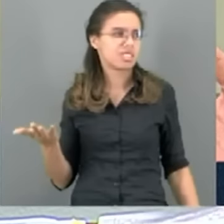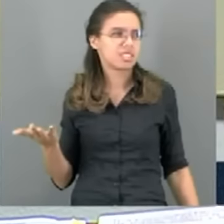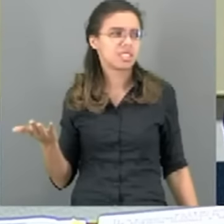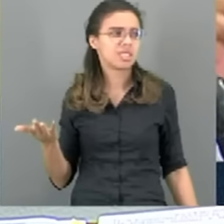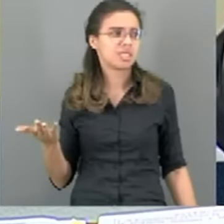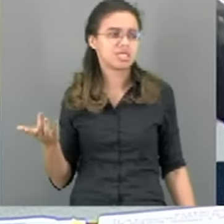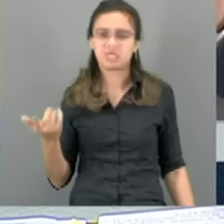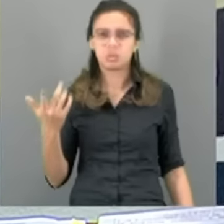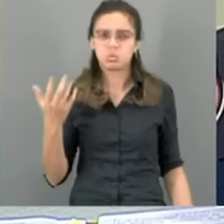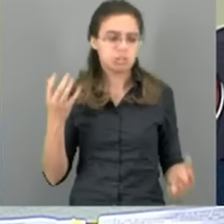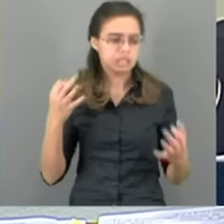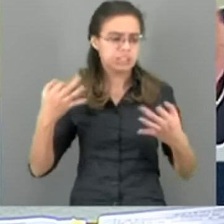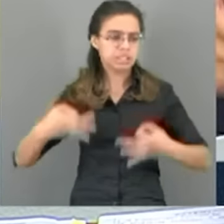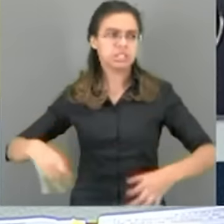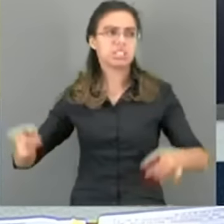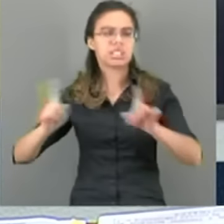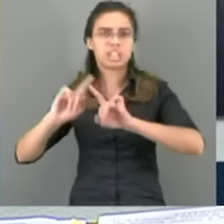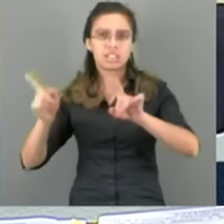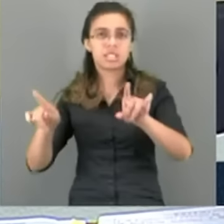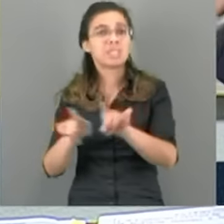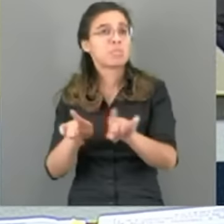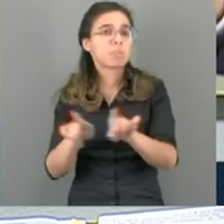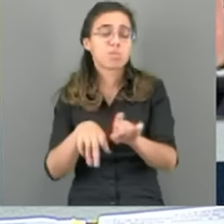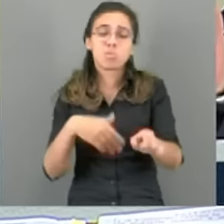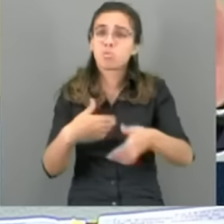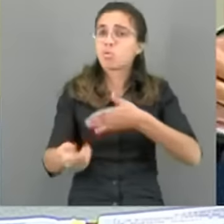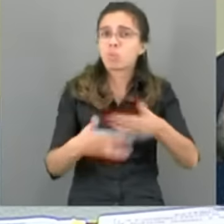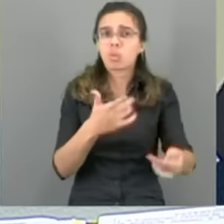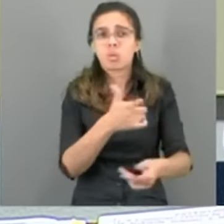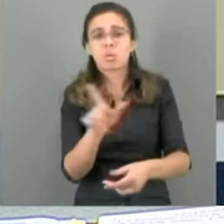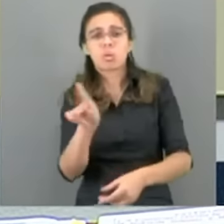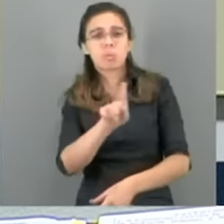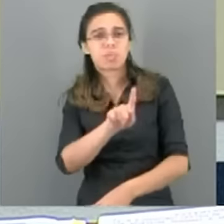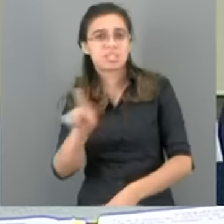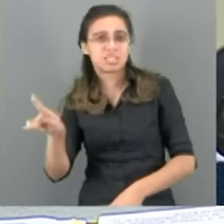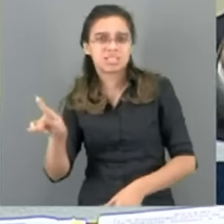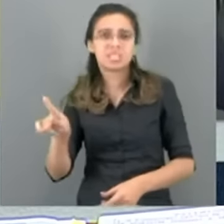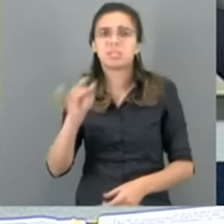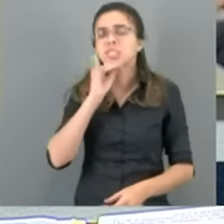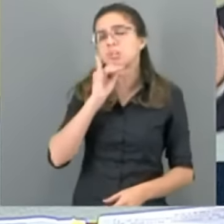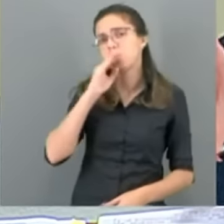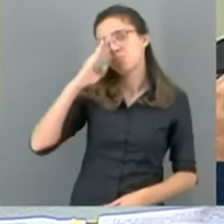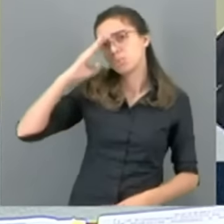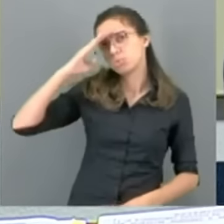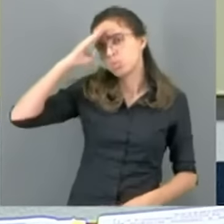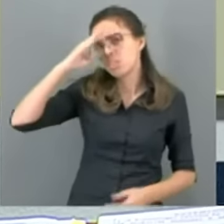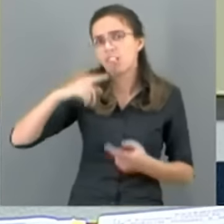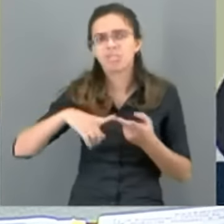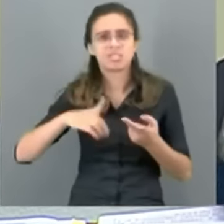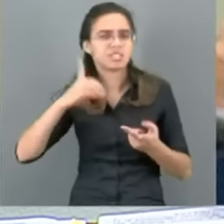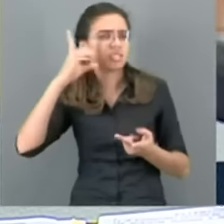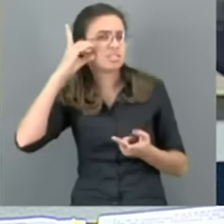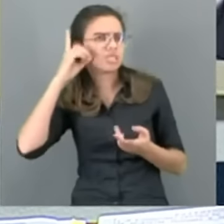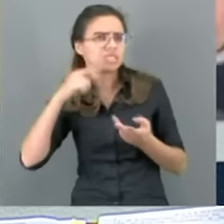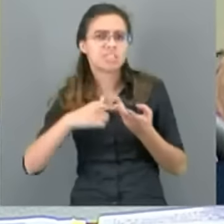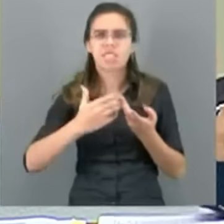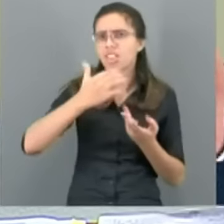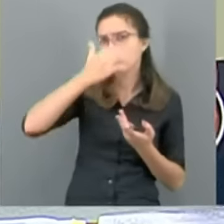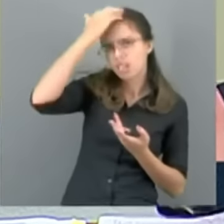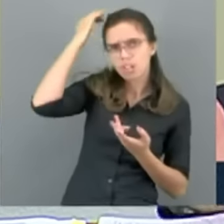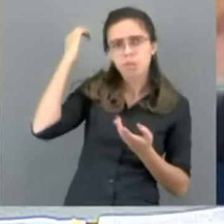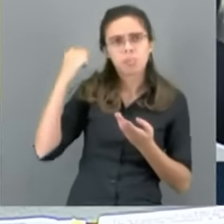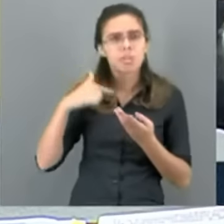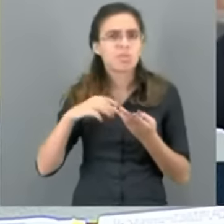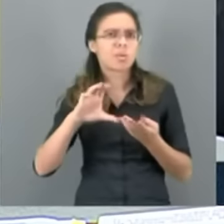é certo. Como também não seria certo qualquer um outro presidente fazer isso ao presidente Jair Bolsonaro, ao presidente Dilma, ao presidente Temer, ao presidente